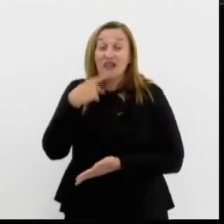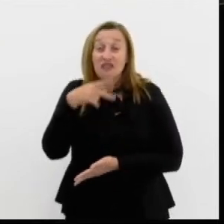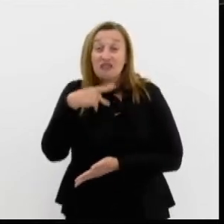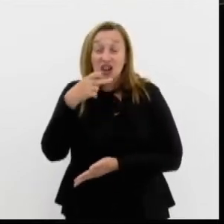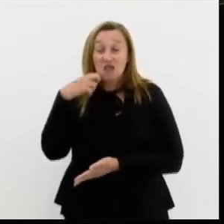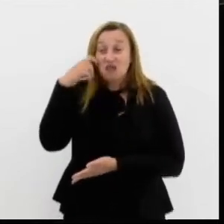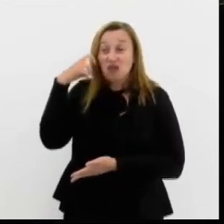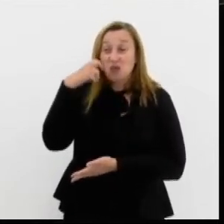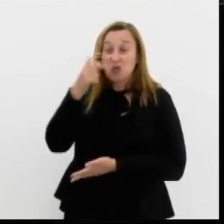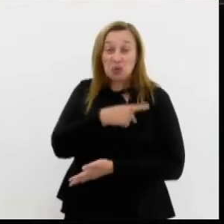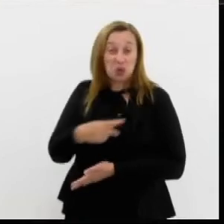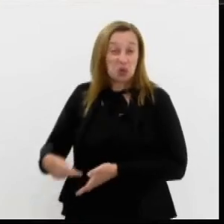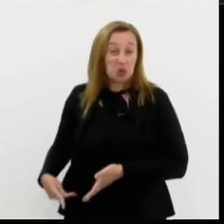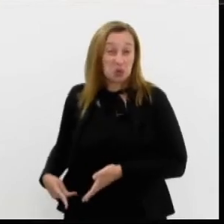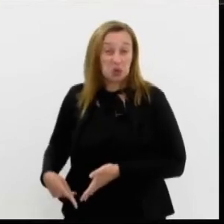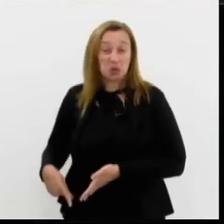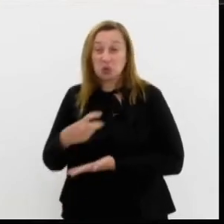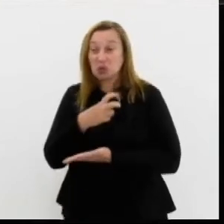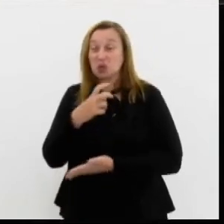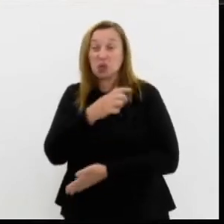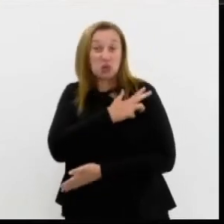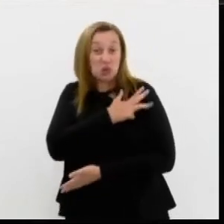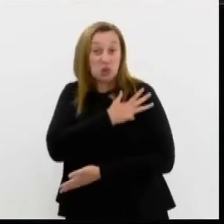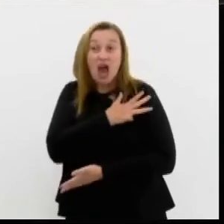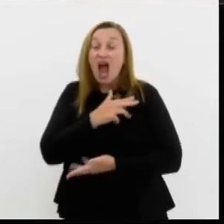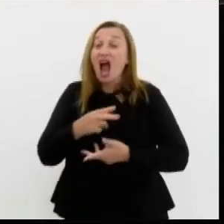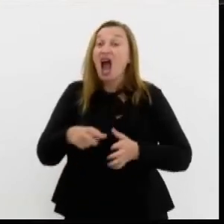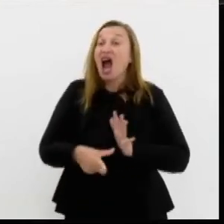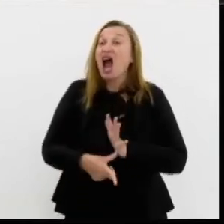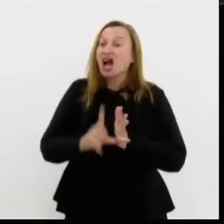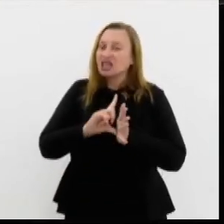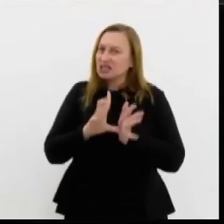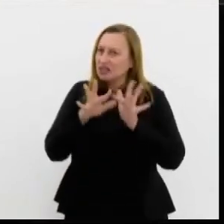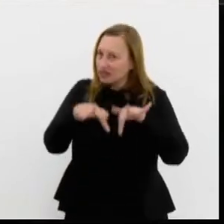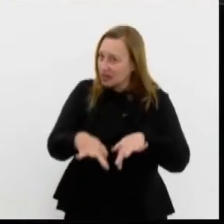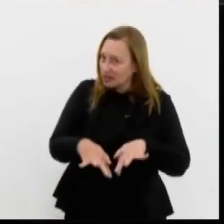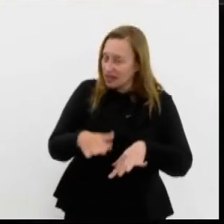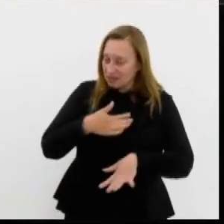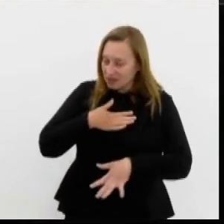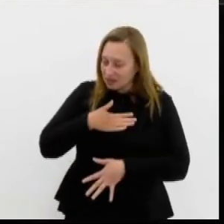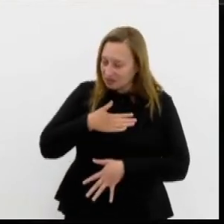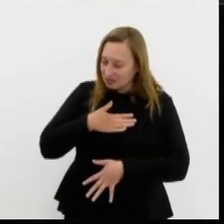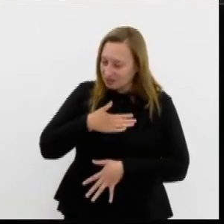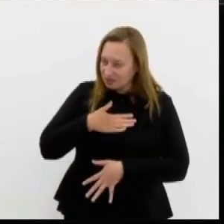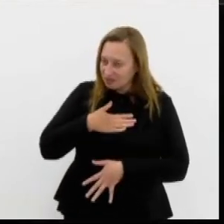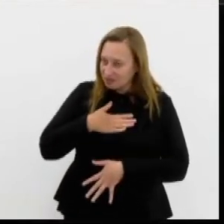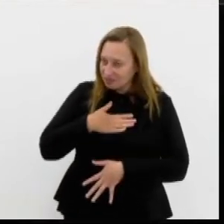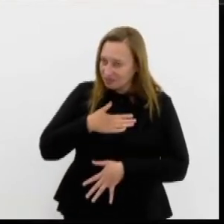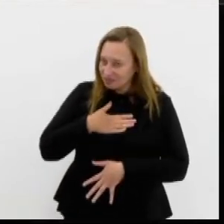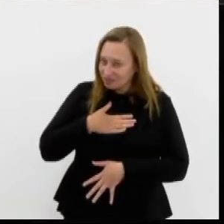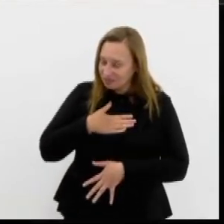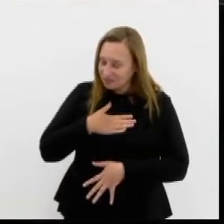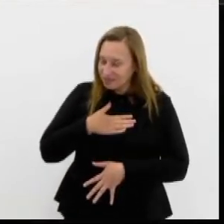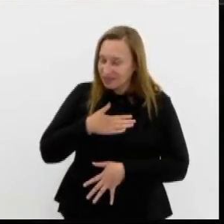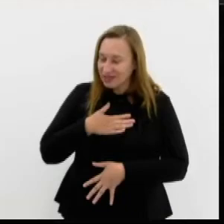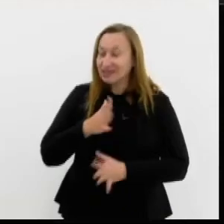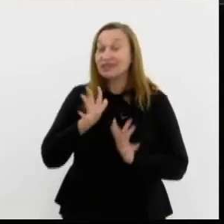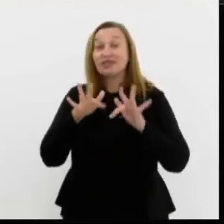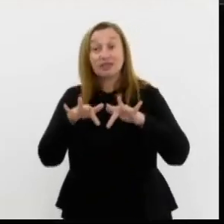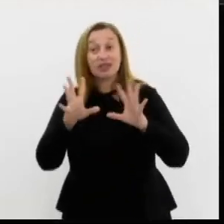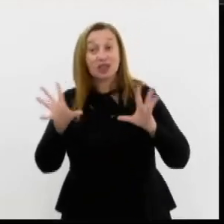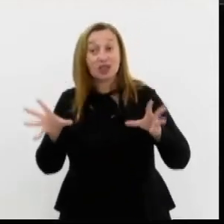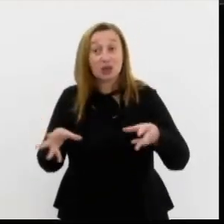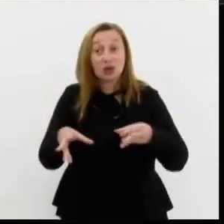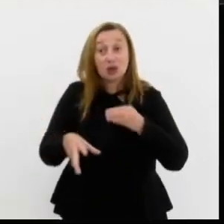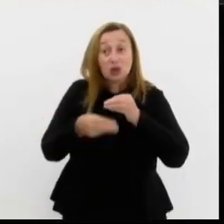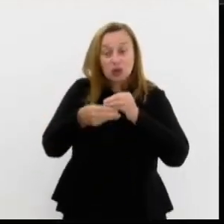E antes de terminar a minha fala, antes de concluir minha fala,